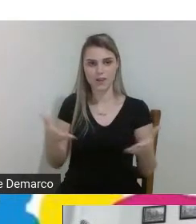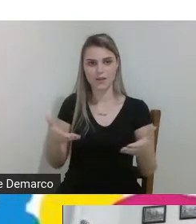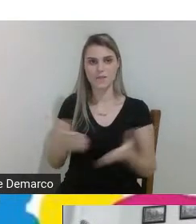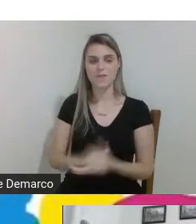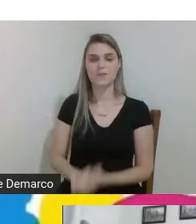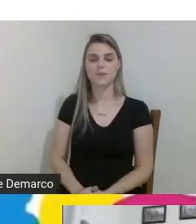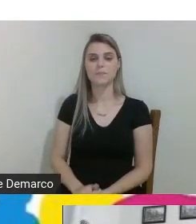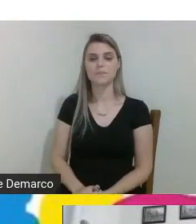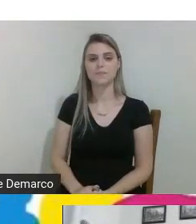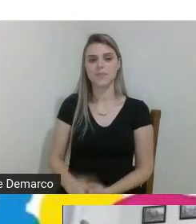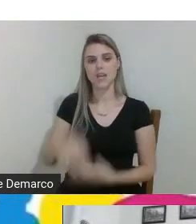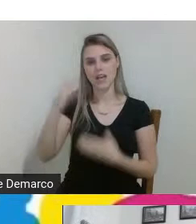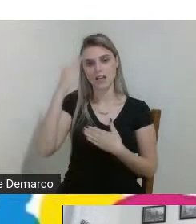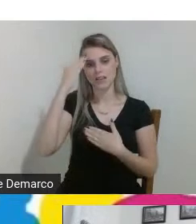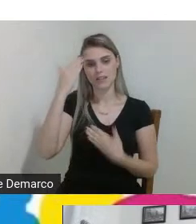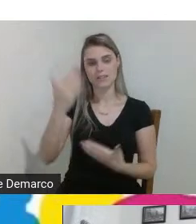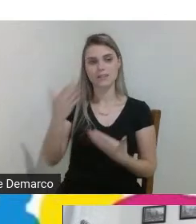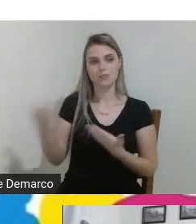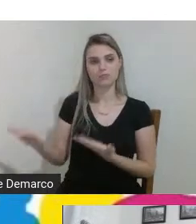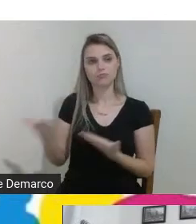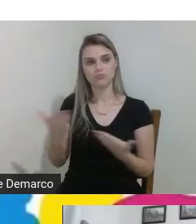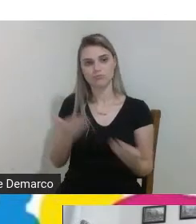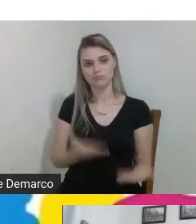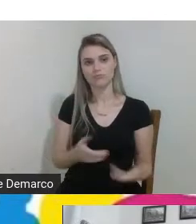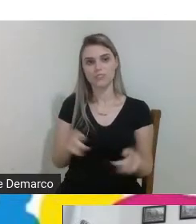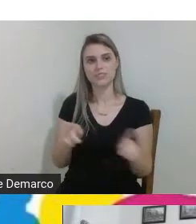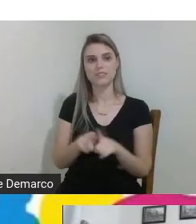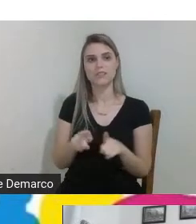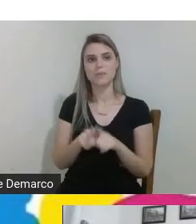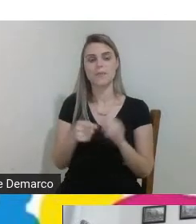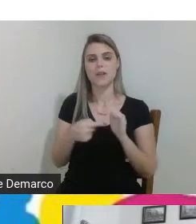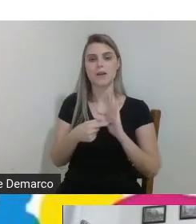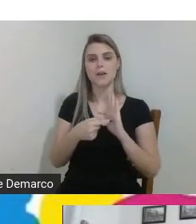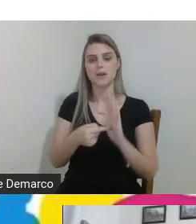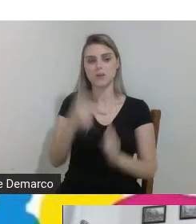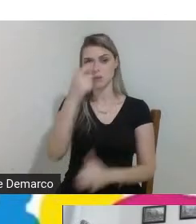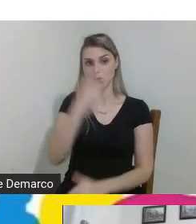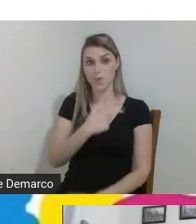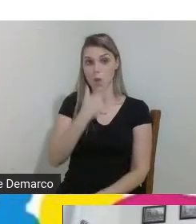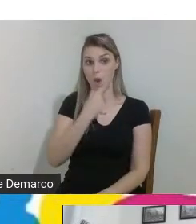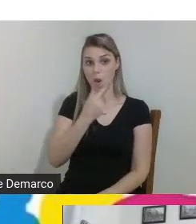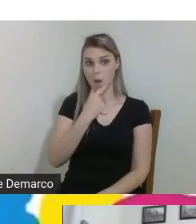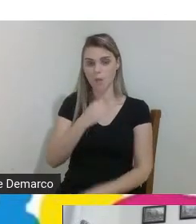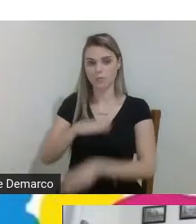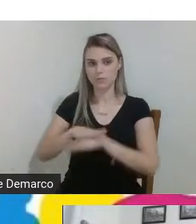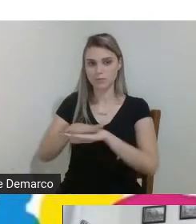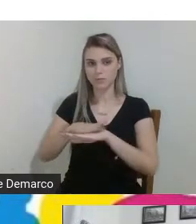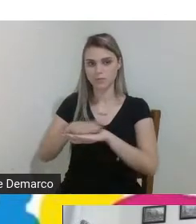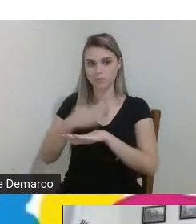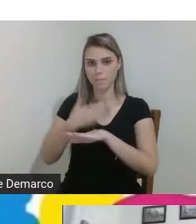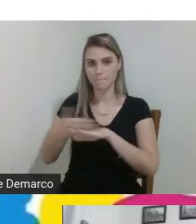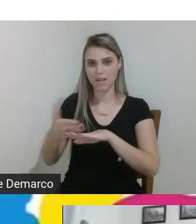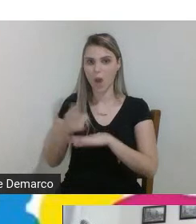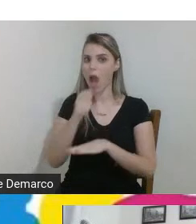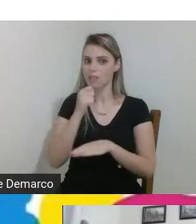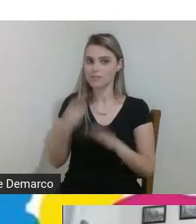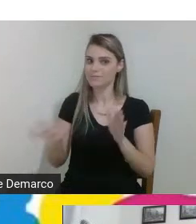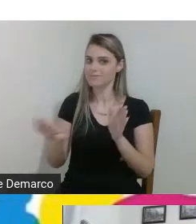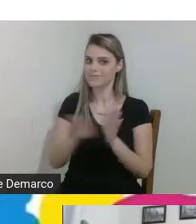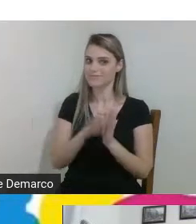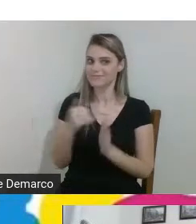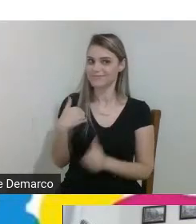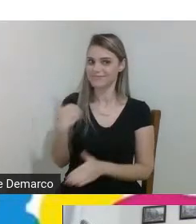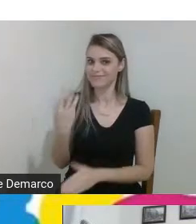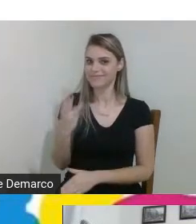momento agradeço primeiramente pelo convite então minha apresentação eu sou homem branco